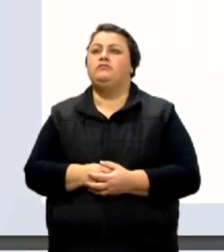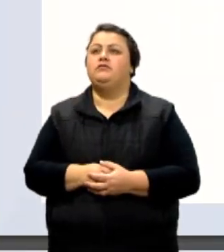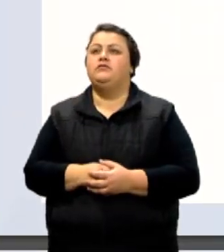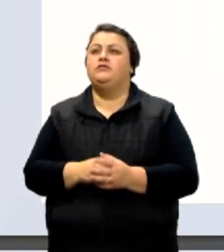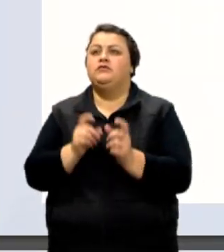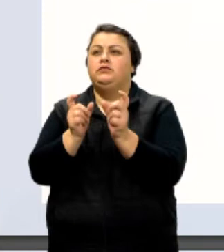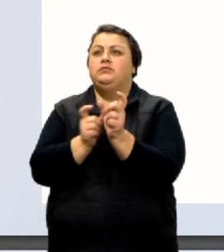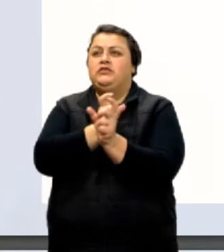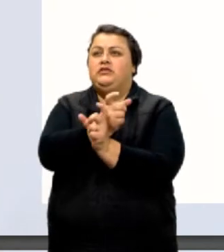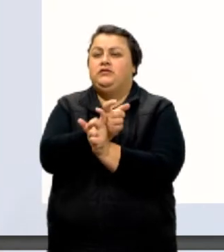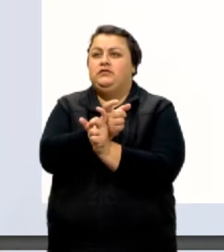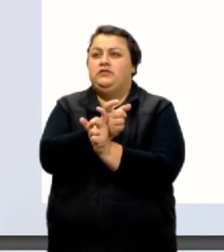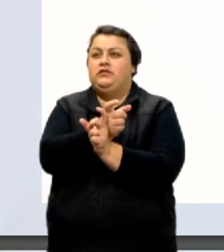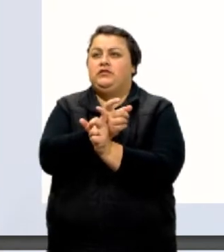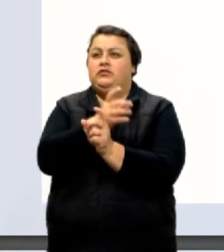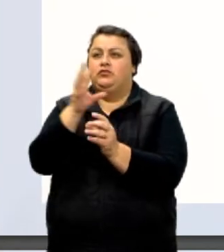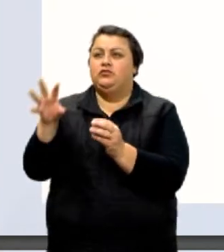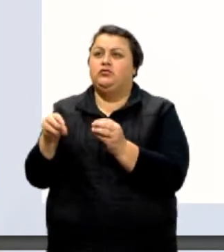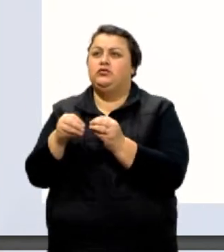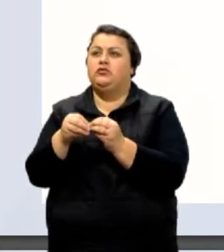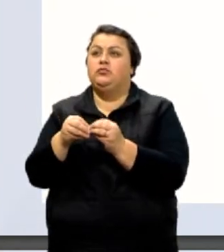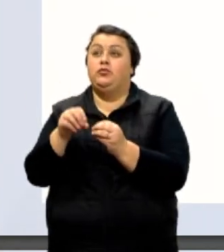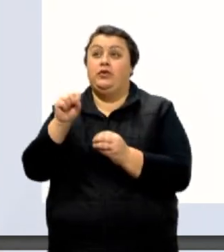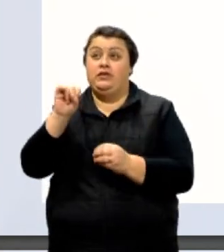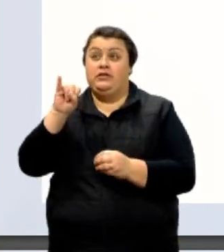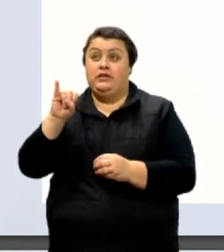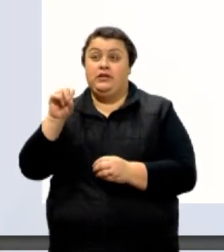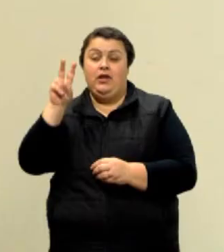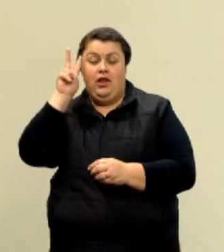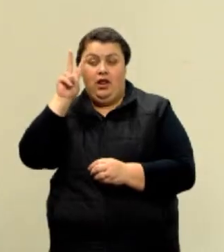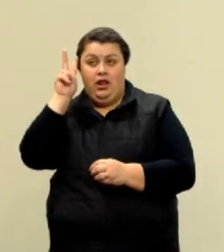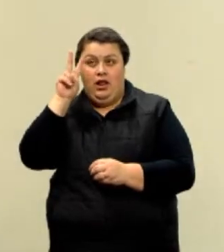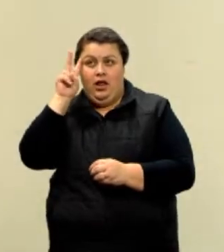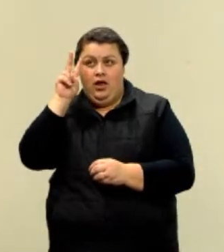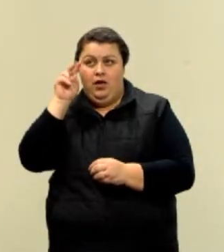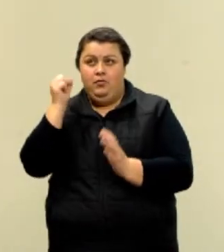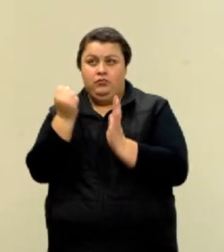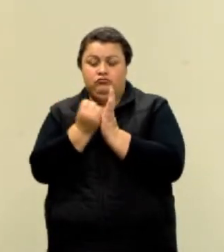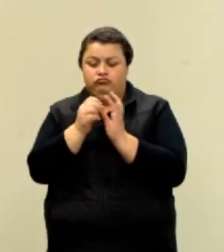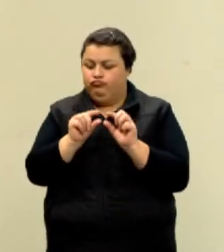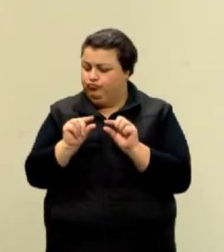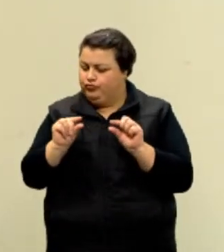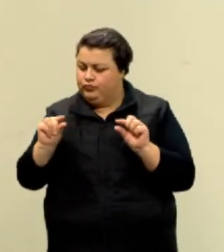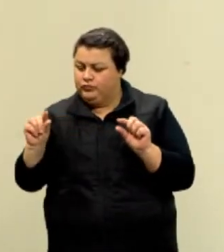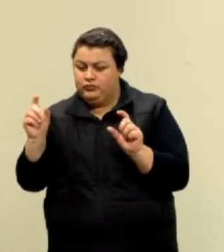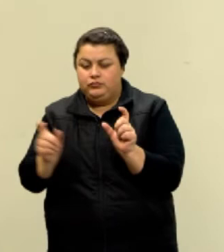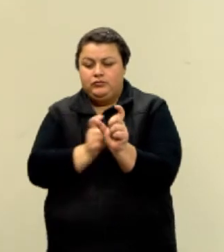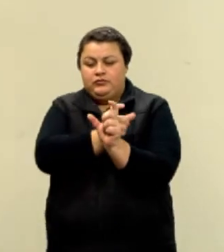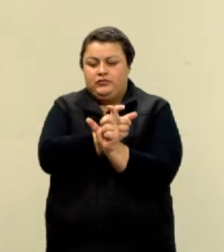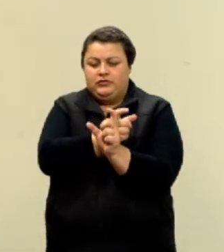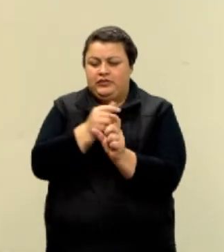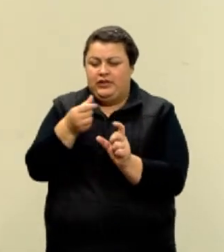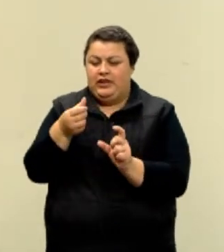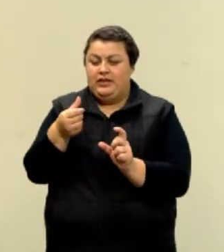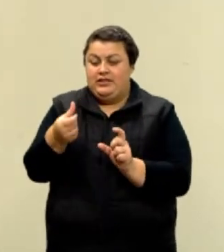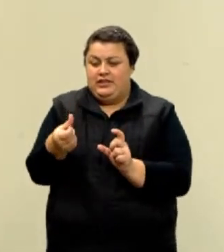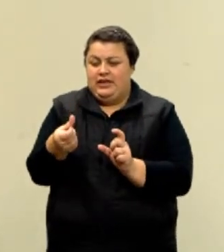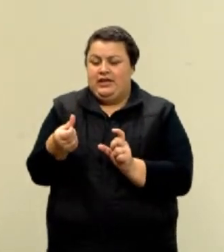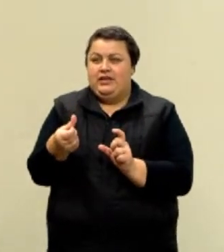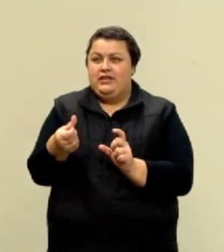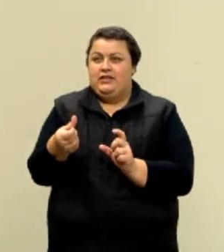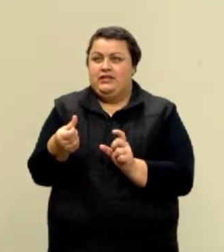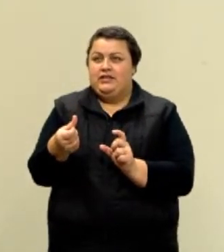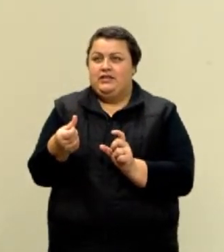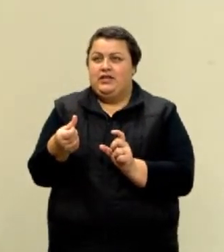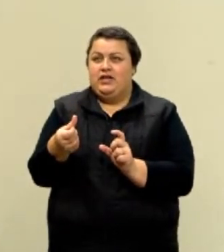Prefixos adotados no SI. Lembra dos prefixos do sistema métrico? Eram só seis, né? Três formavam múltiplos do